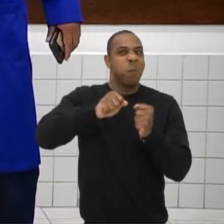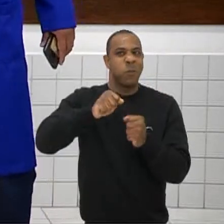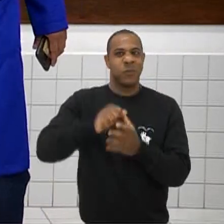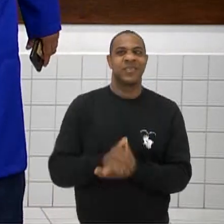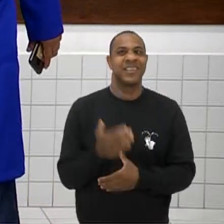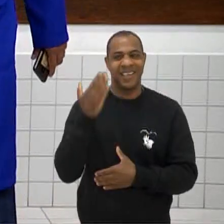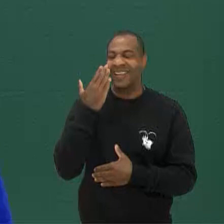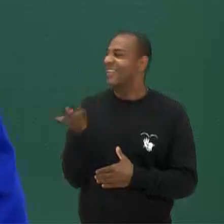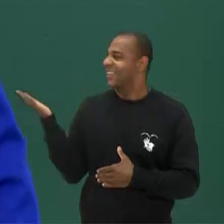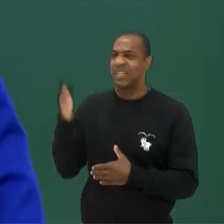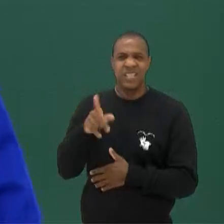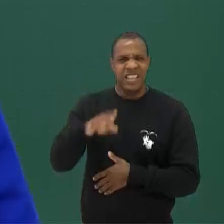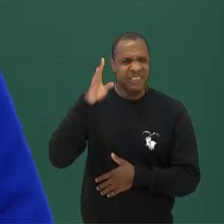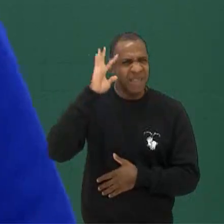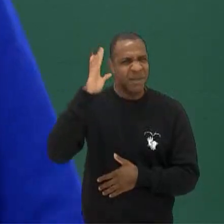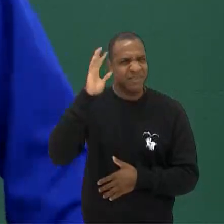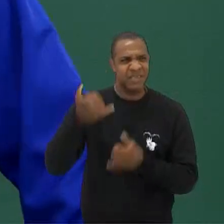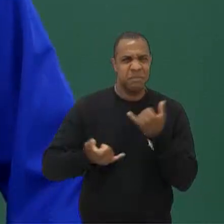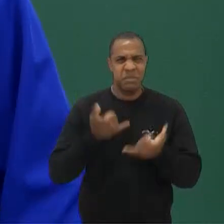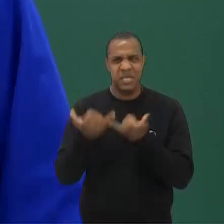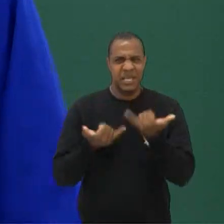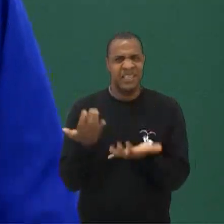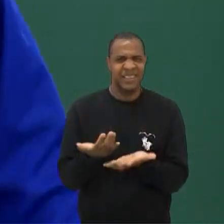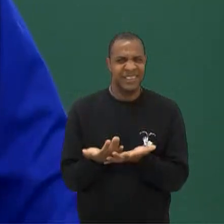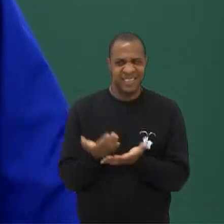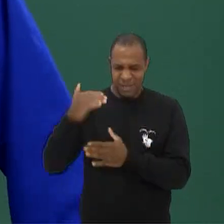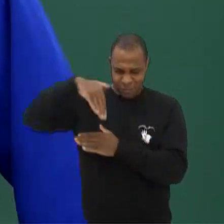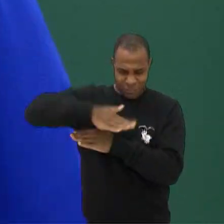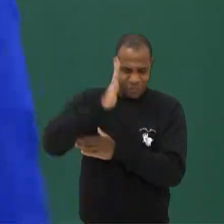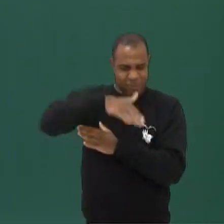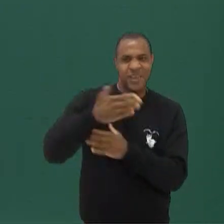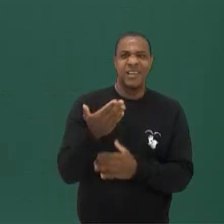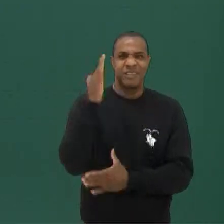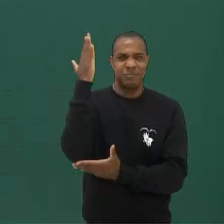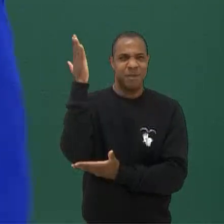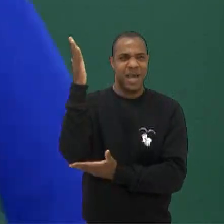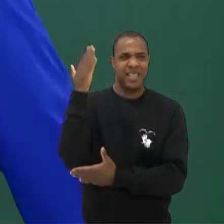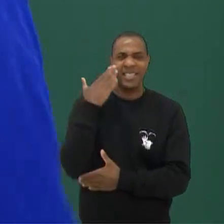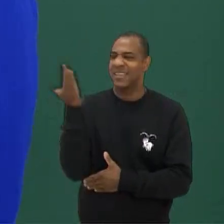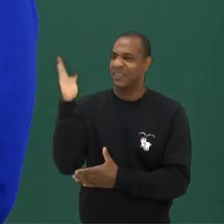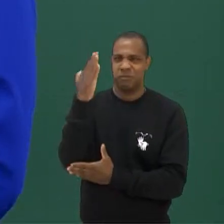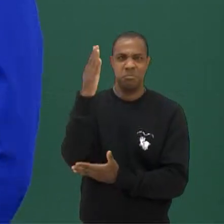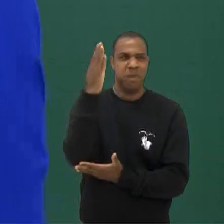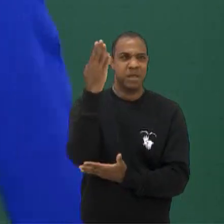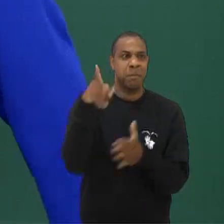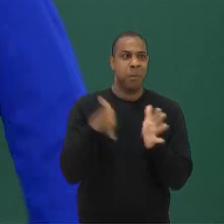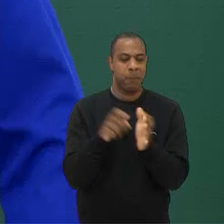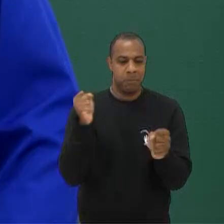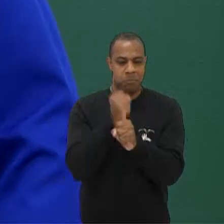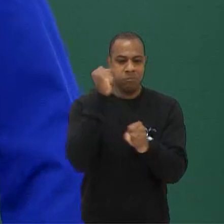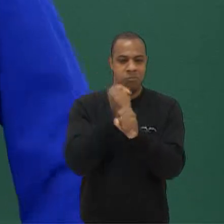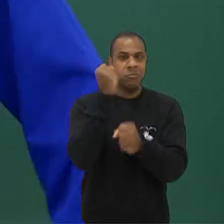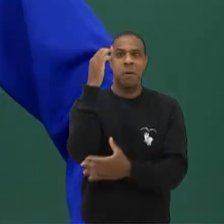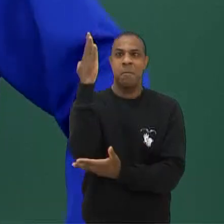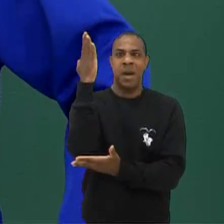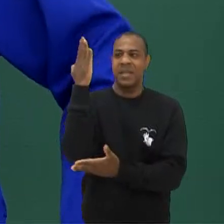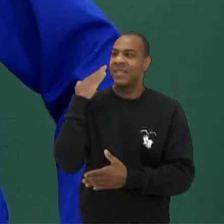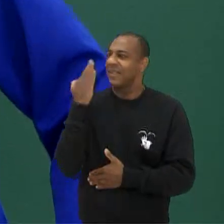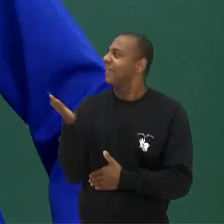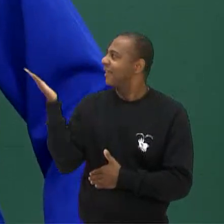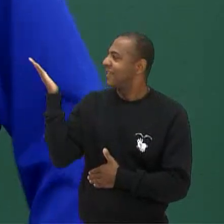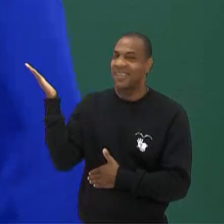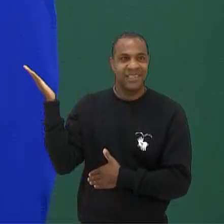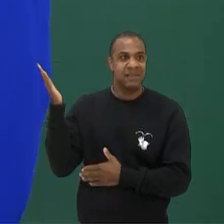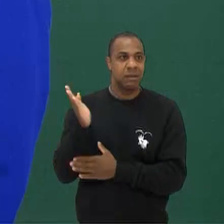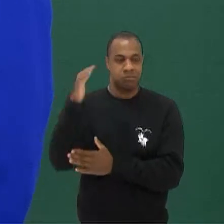se imaginou Indo numa montanha russa de madeira Pois é galera Existe também certo Então temos essa caracterização E muita gente eu acho que no meio